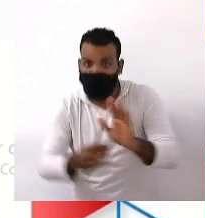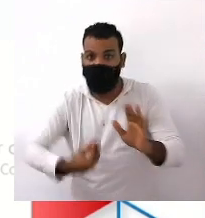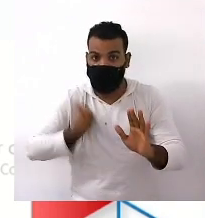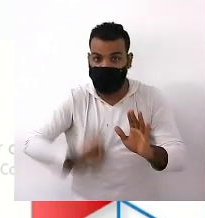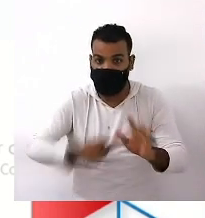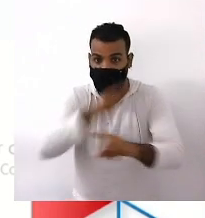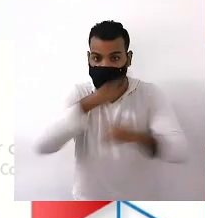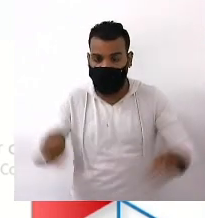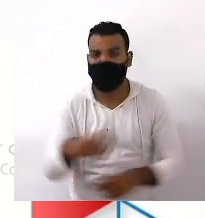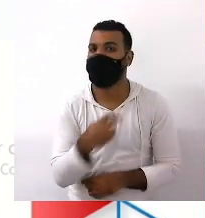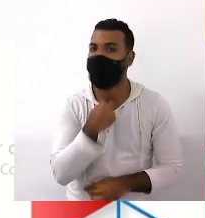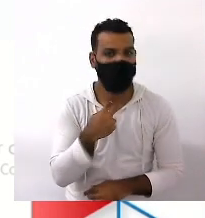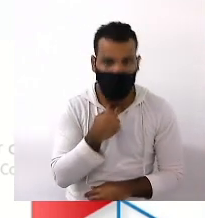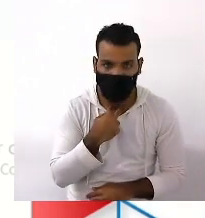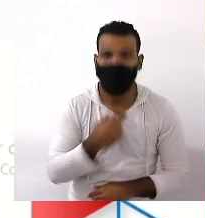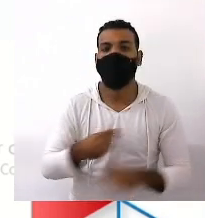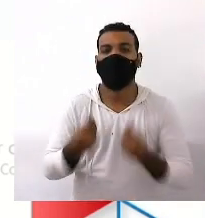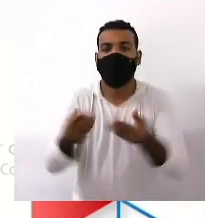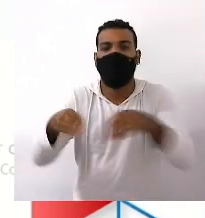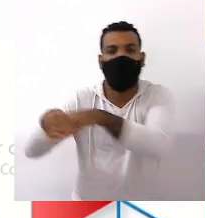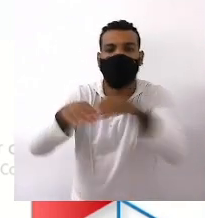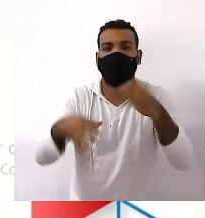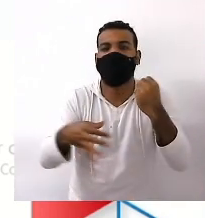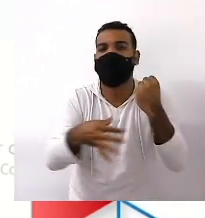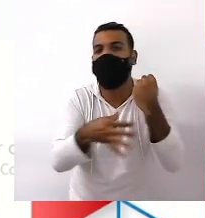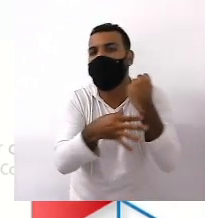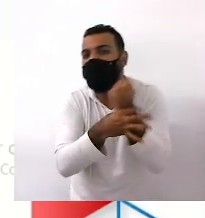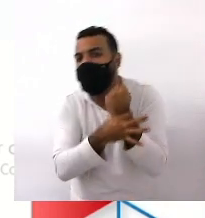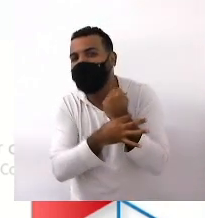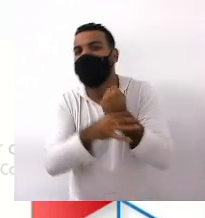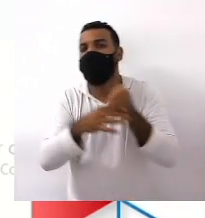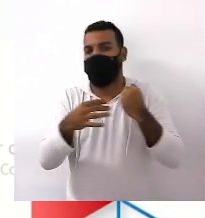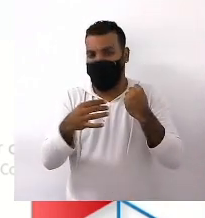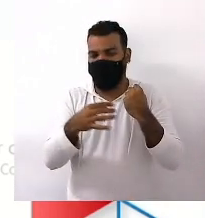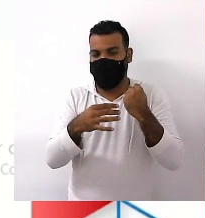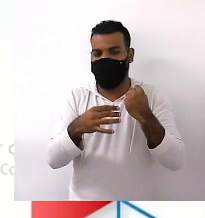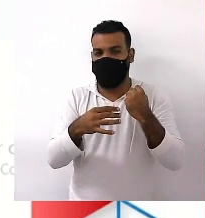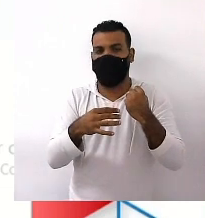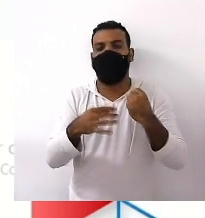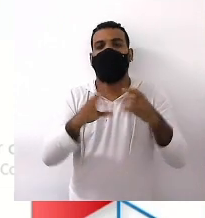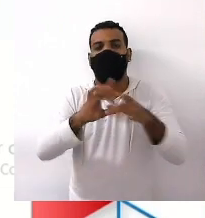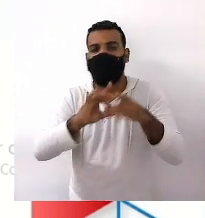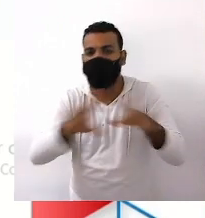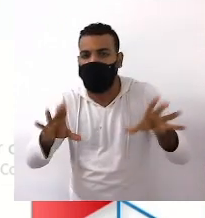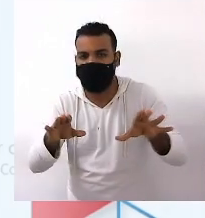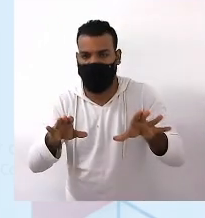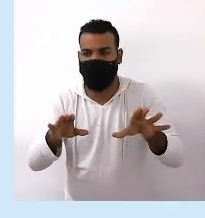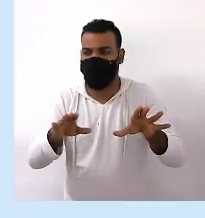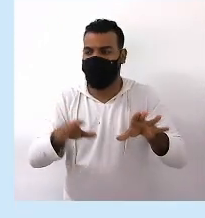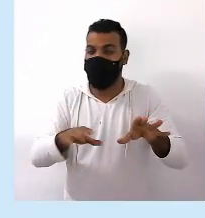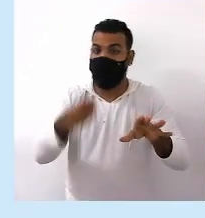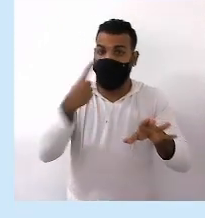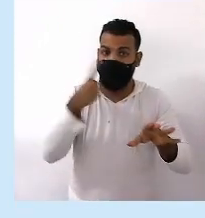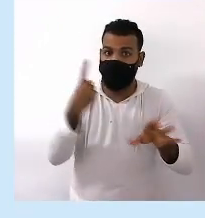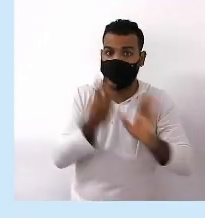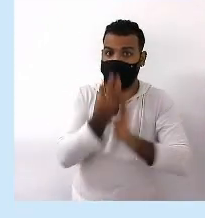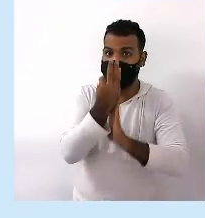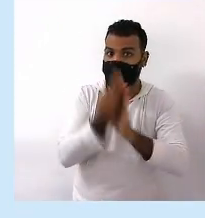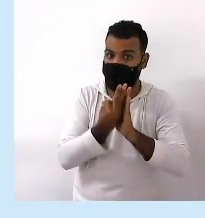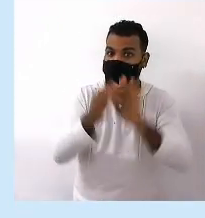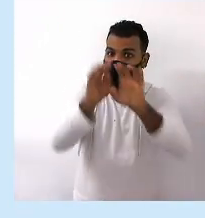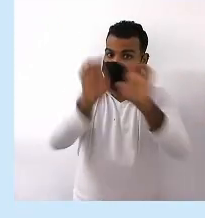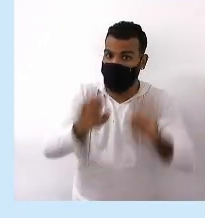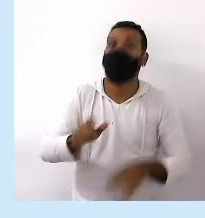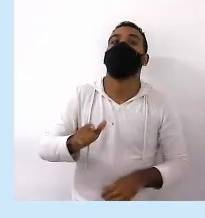A igualdade A segurança E a propriedade Nos termos seguintes Vejam como esse texto Ele tem uma estrutura